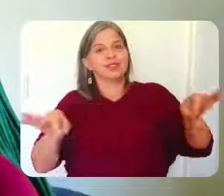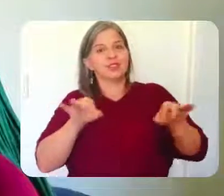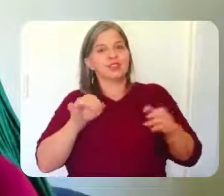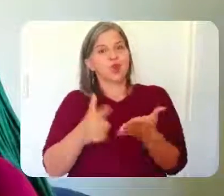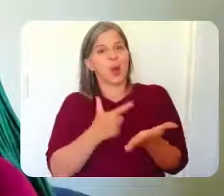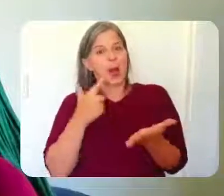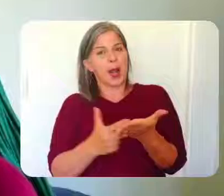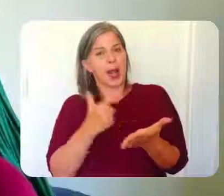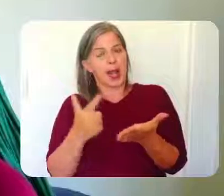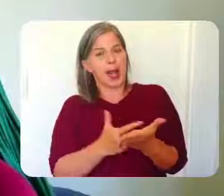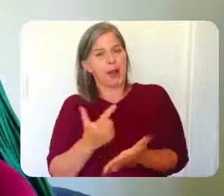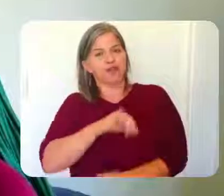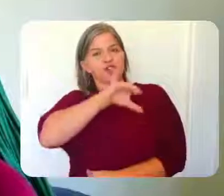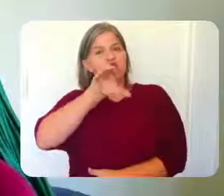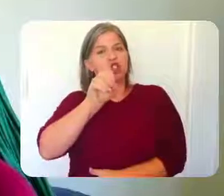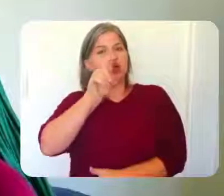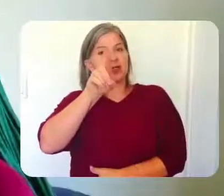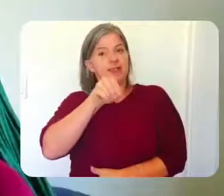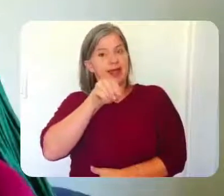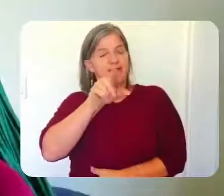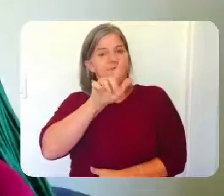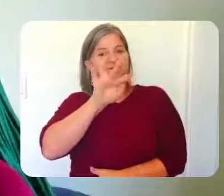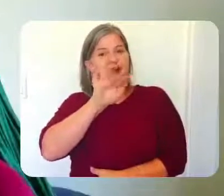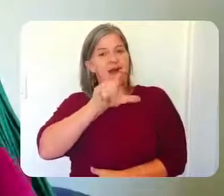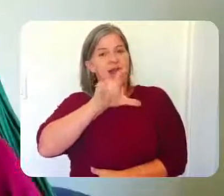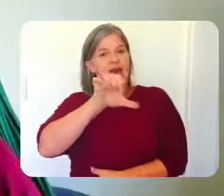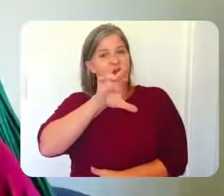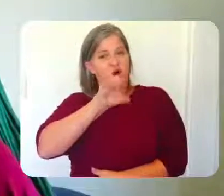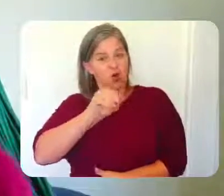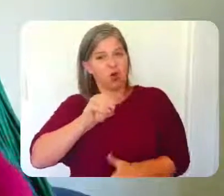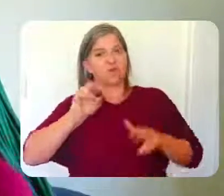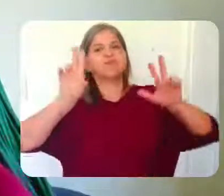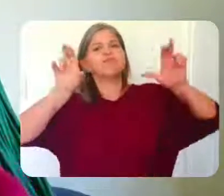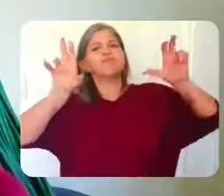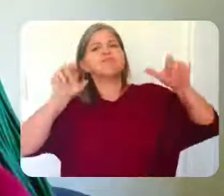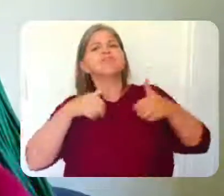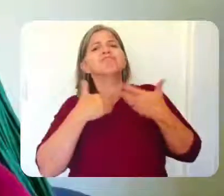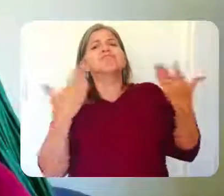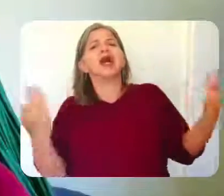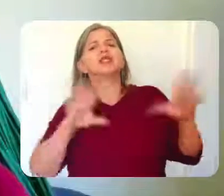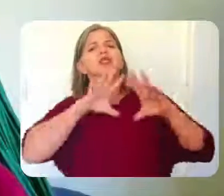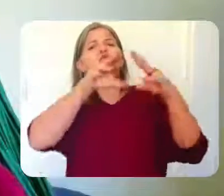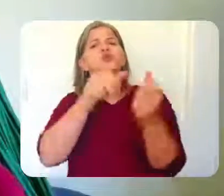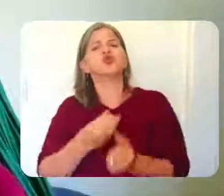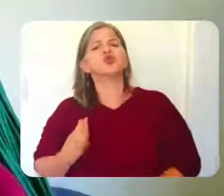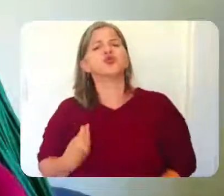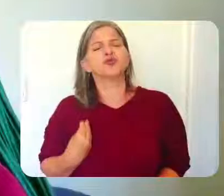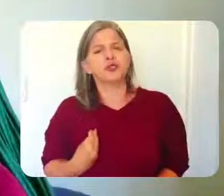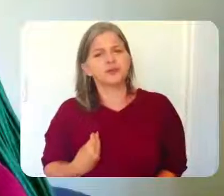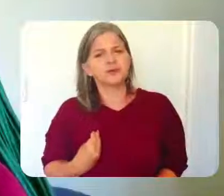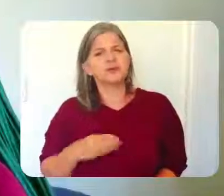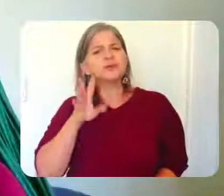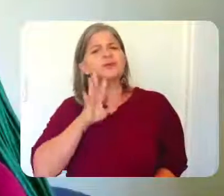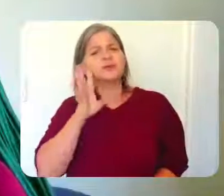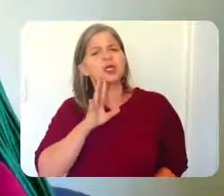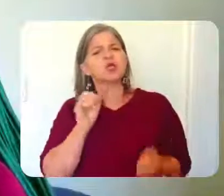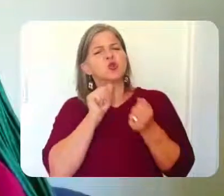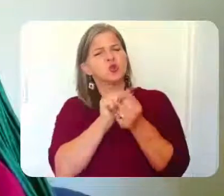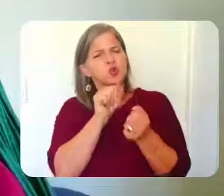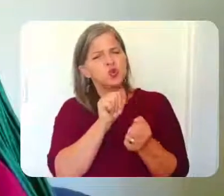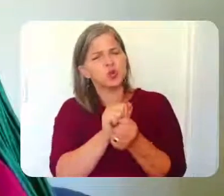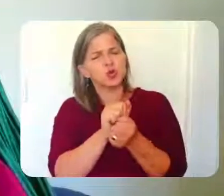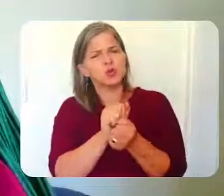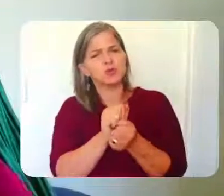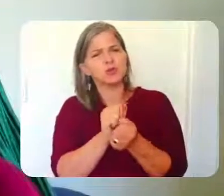do José Faleiro, Mas em que mundo tu vive? Um querido que estará conosco nesta aula, mediada pela